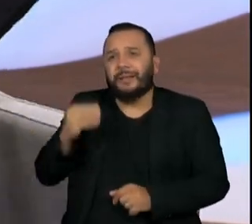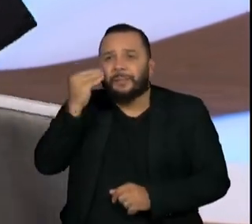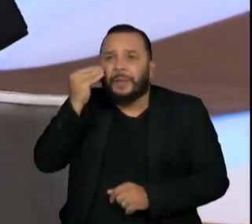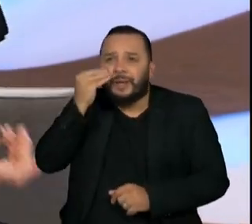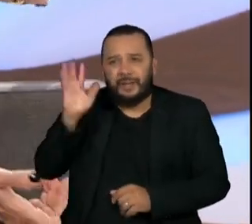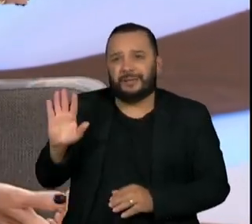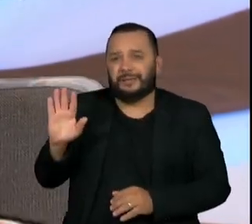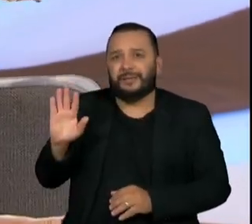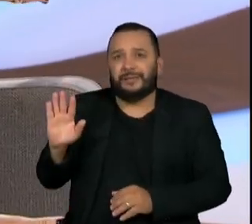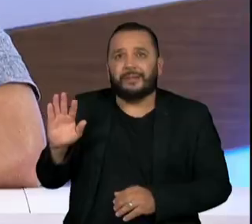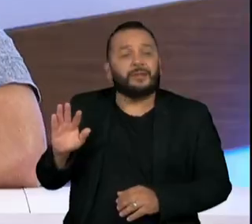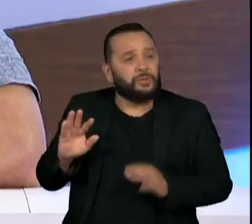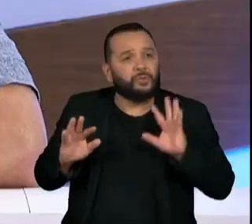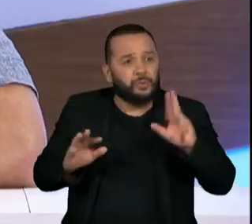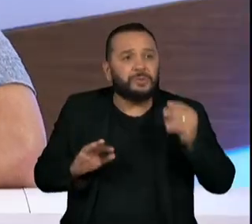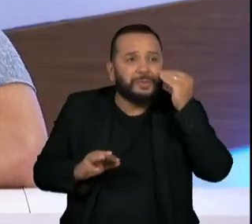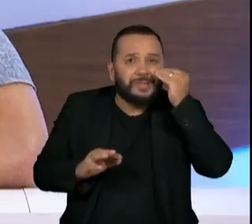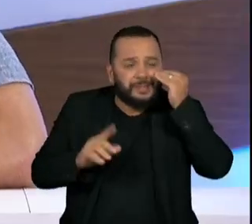experimental, é legal demais isso, Bom, demais.